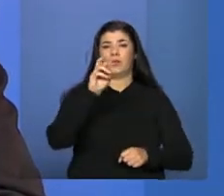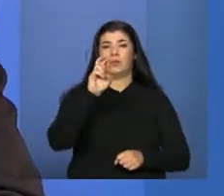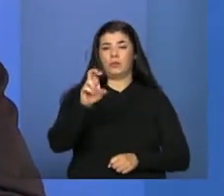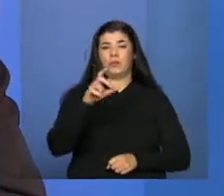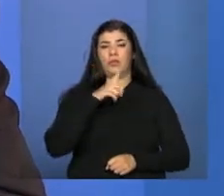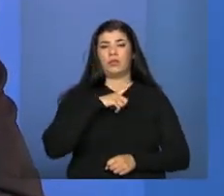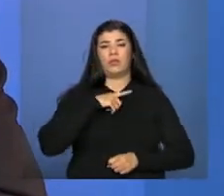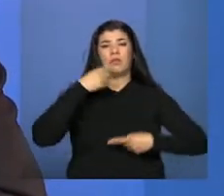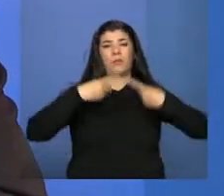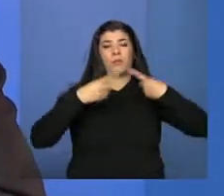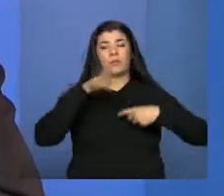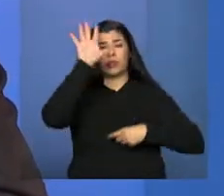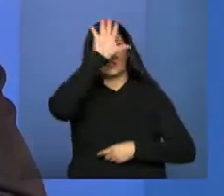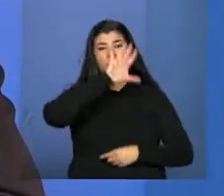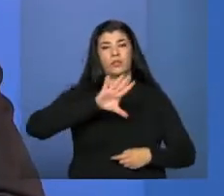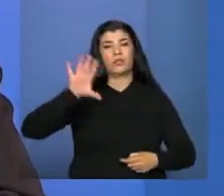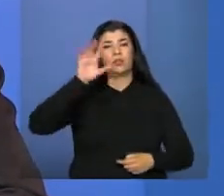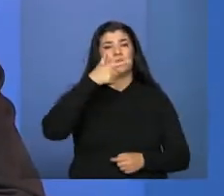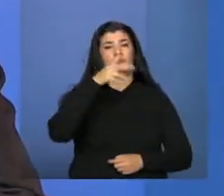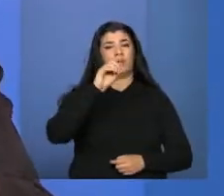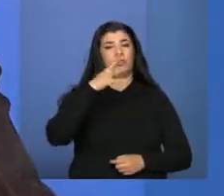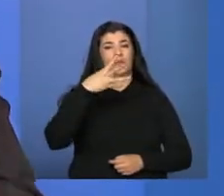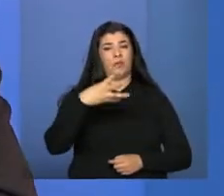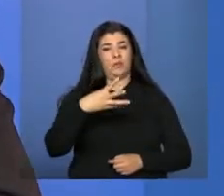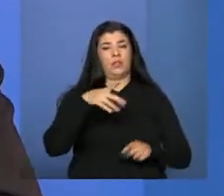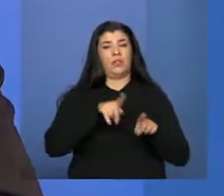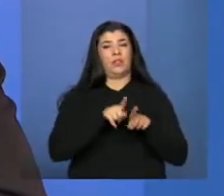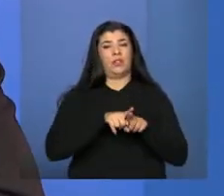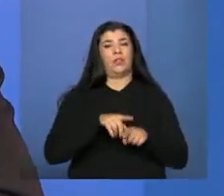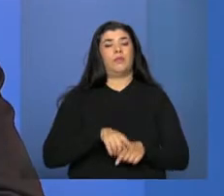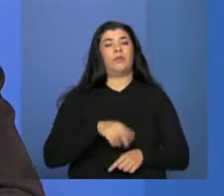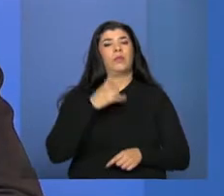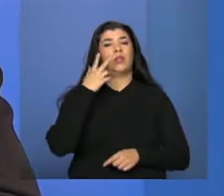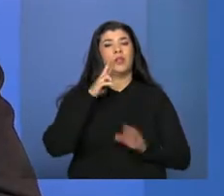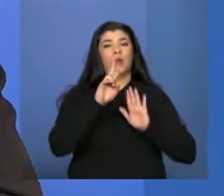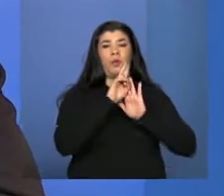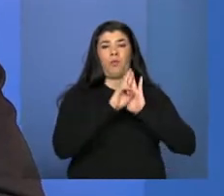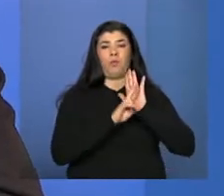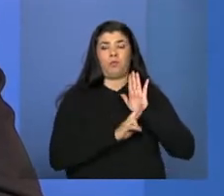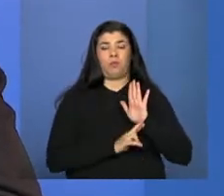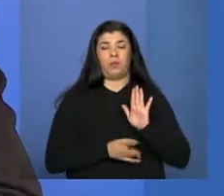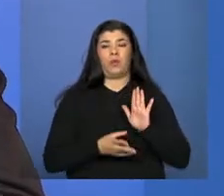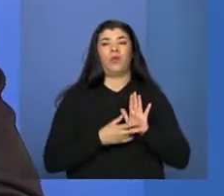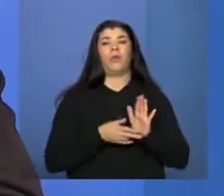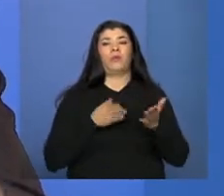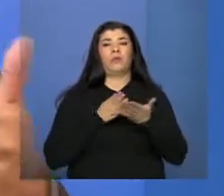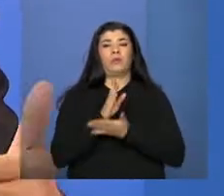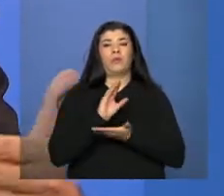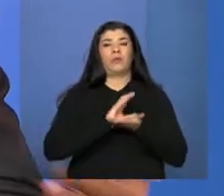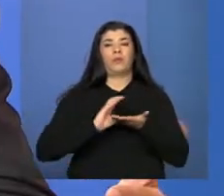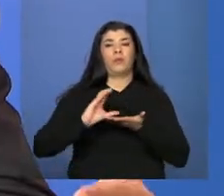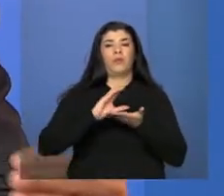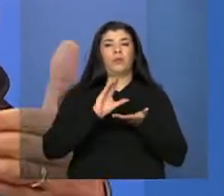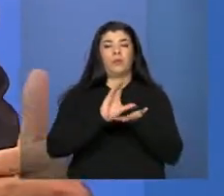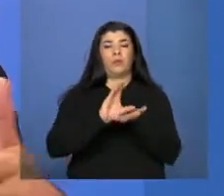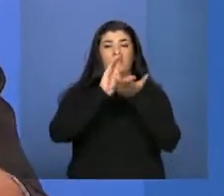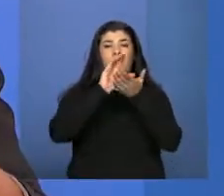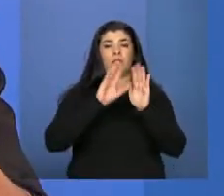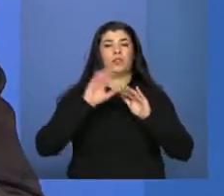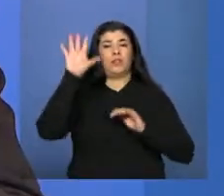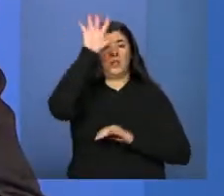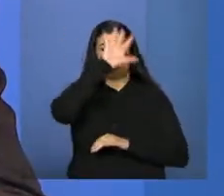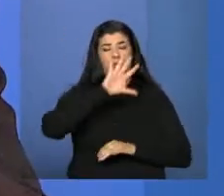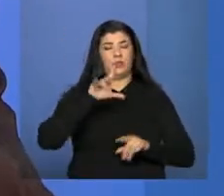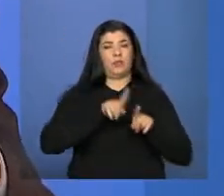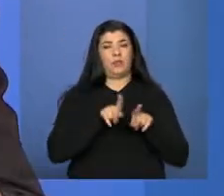2004, uma norma operacional básica do SUAS aprovada em 2005 pelo Conselho Nacional. E a partir daí, os municípios, então, iniciam um